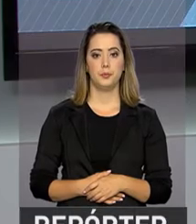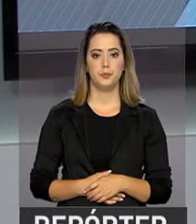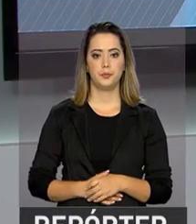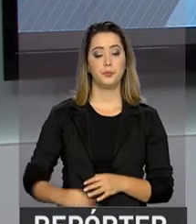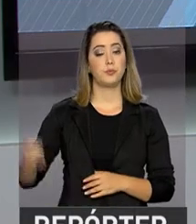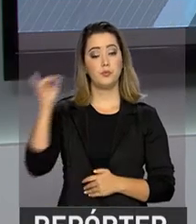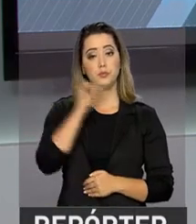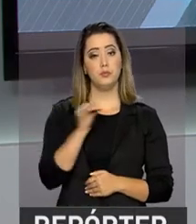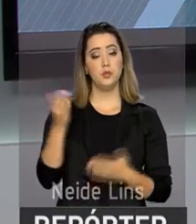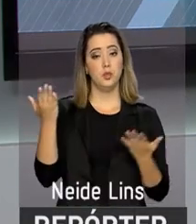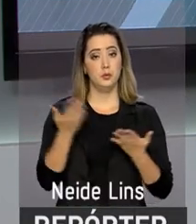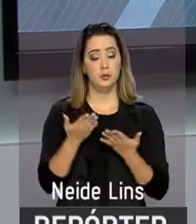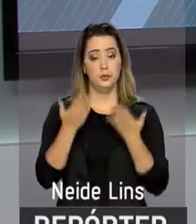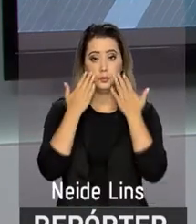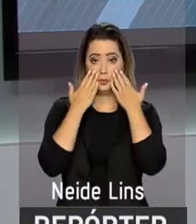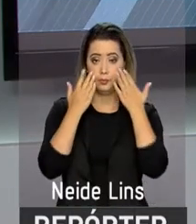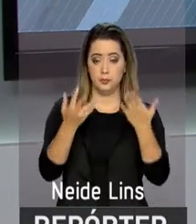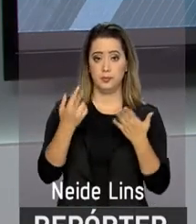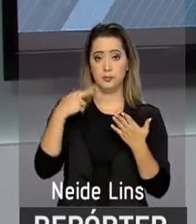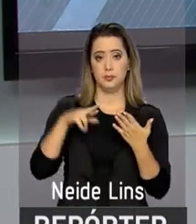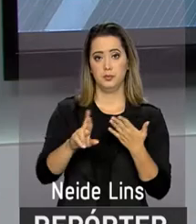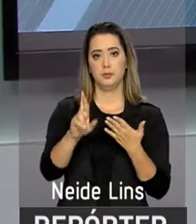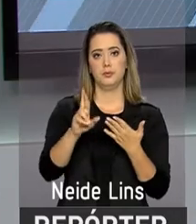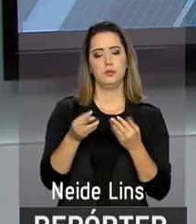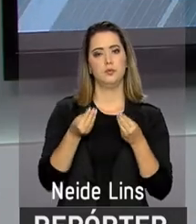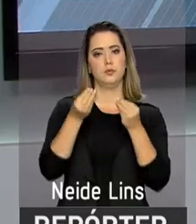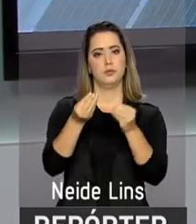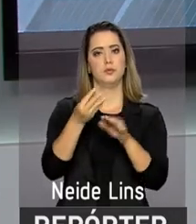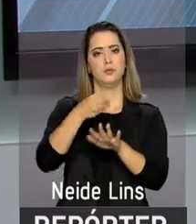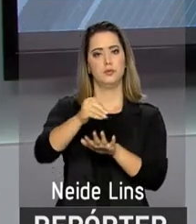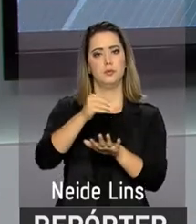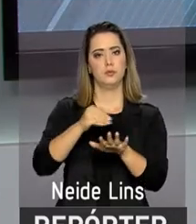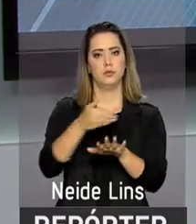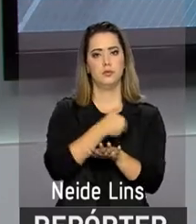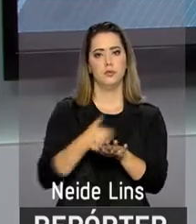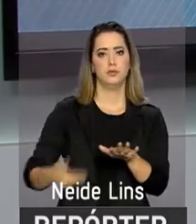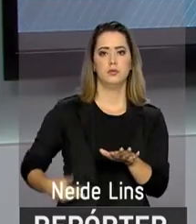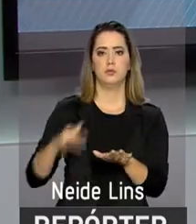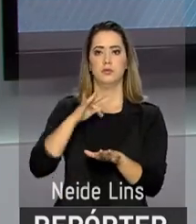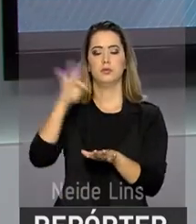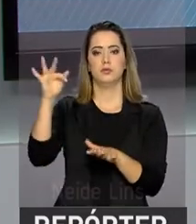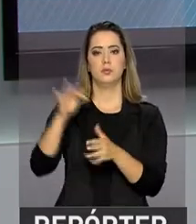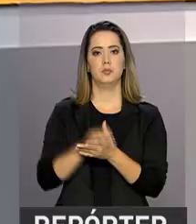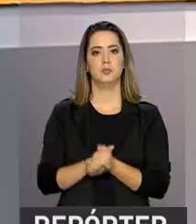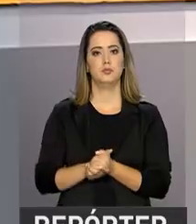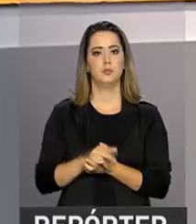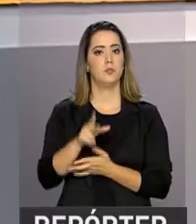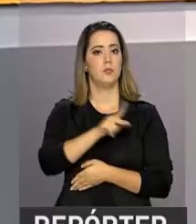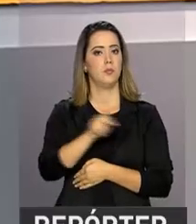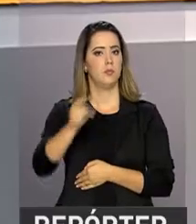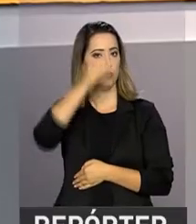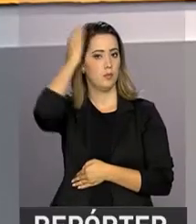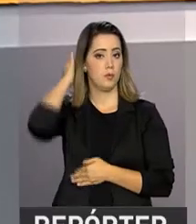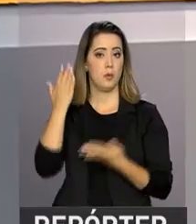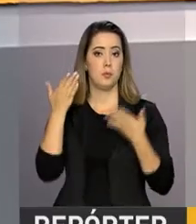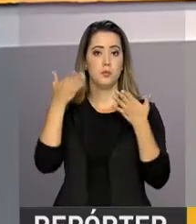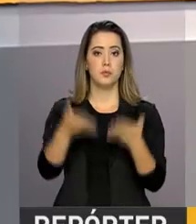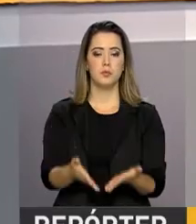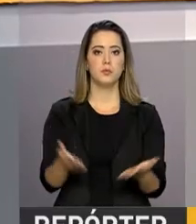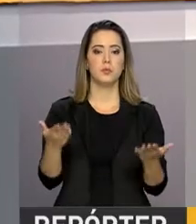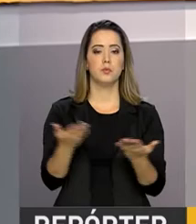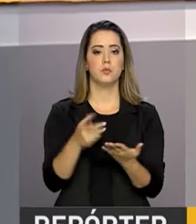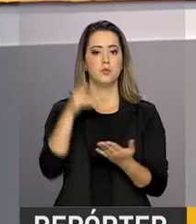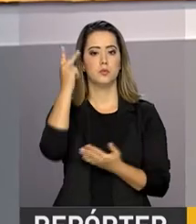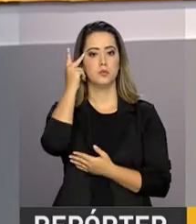Olá, estamos de volta com o repórter NBR trazendo para você as notícias do governo federal. O presidente Michel Temer